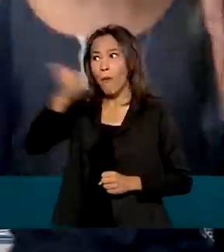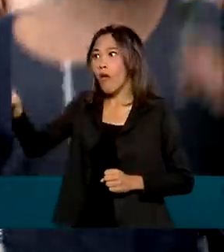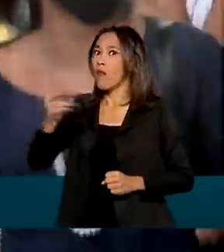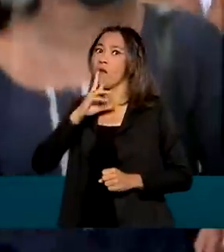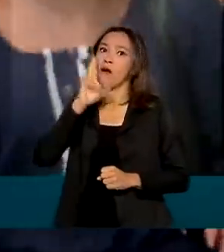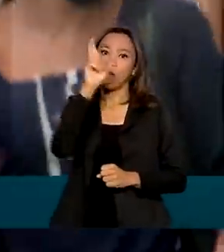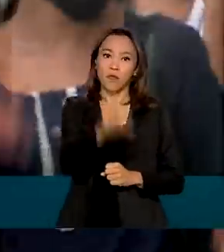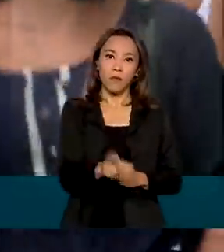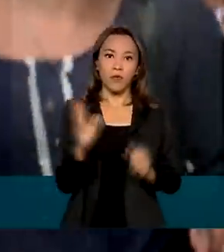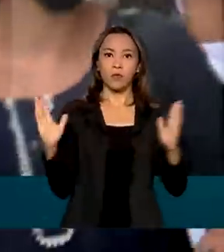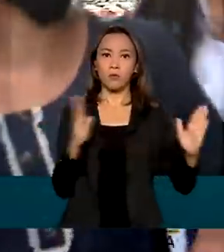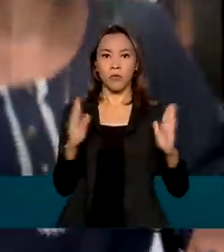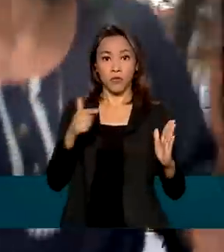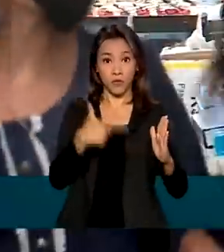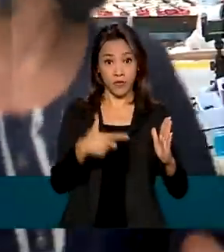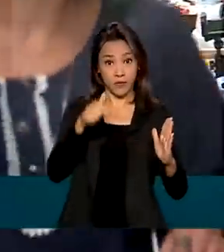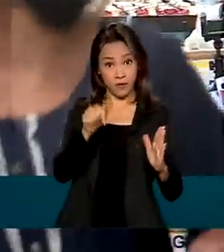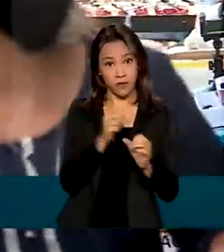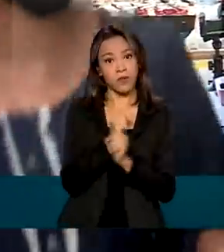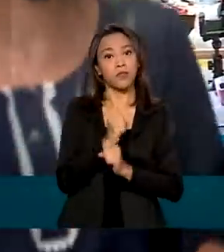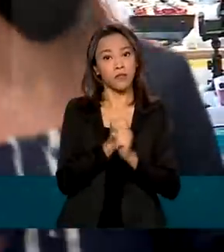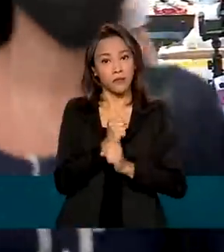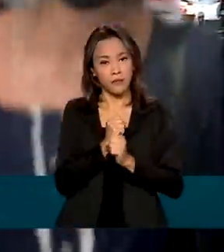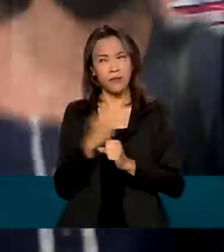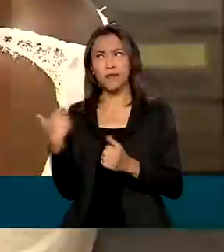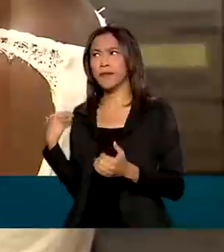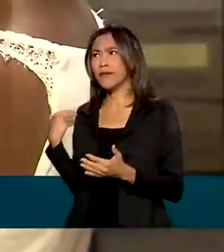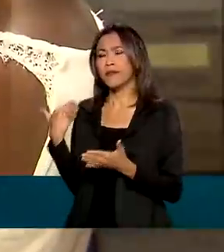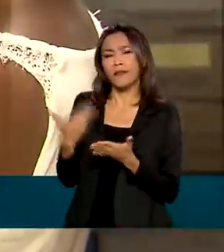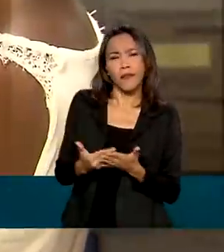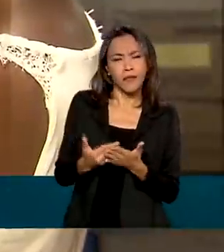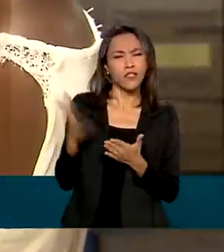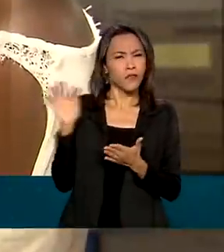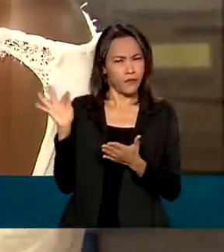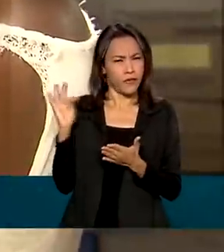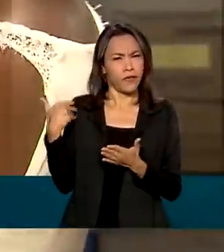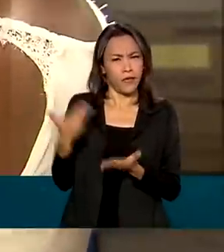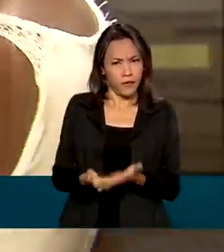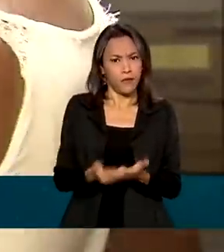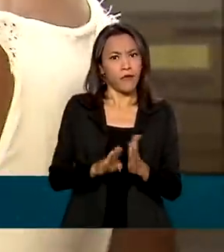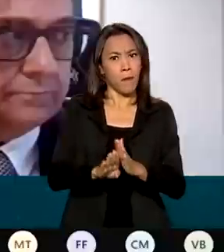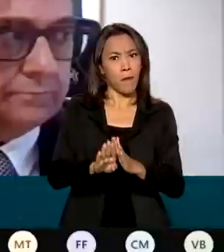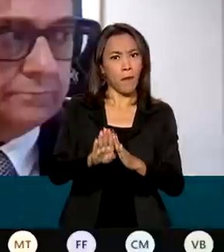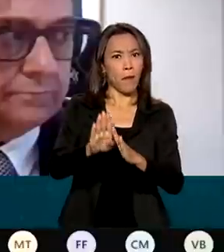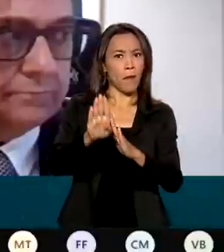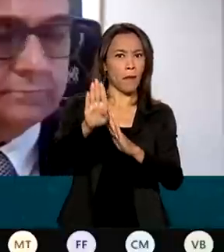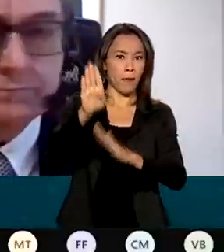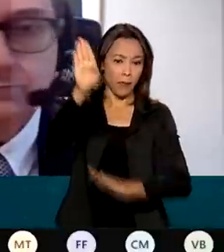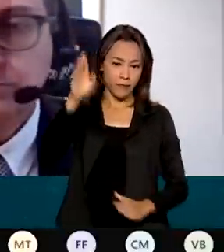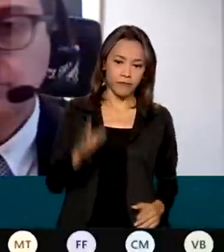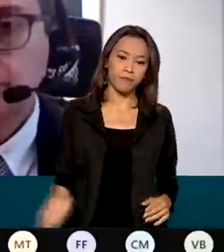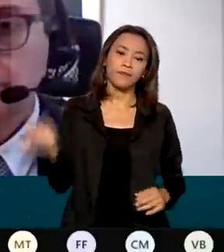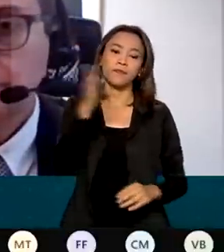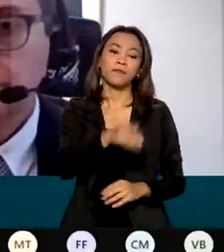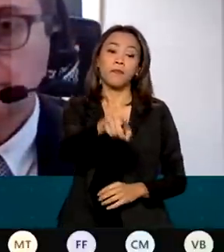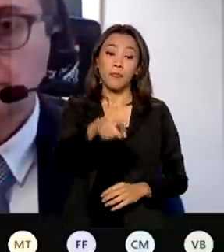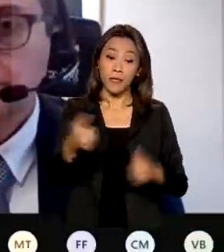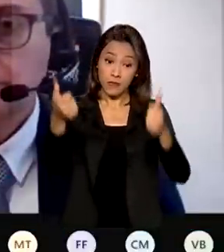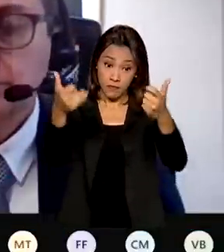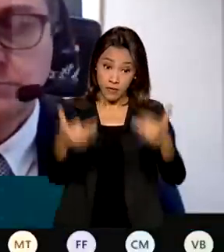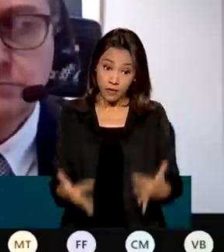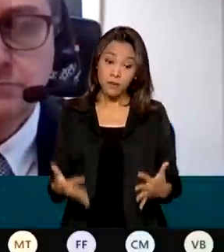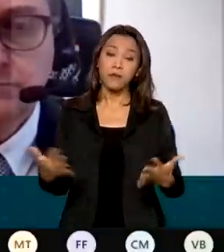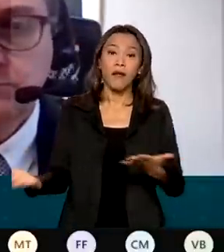em 27 anos. E desde fevereiro vem ocorrendo recordes. A arrecadação confirma